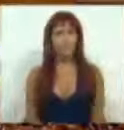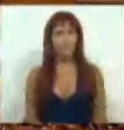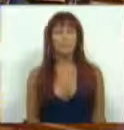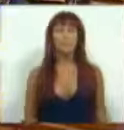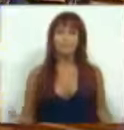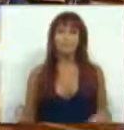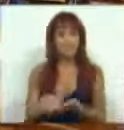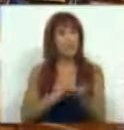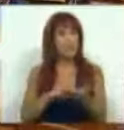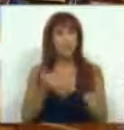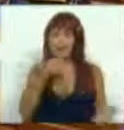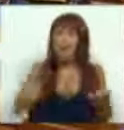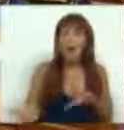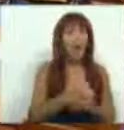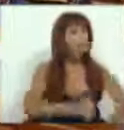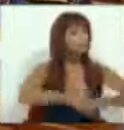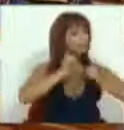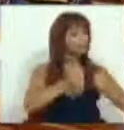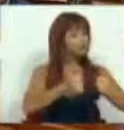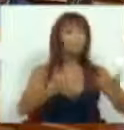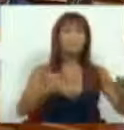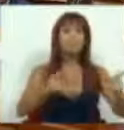Foi com base nessa racionalidade